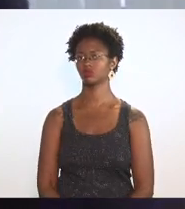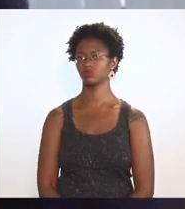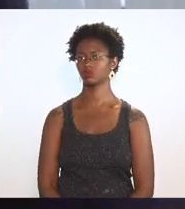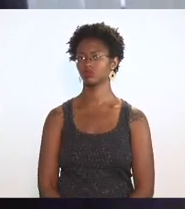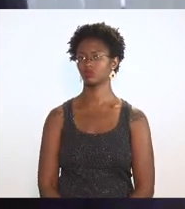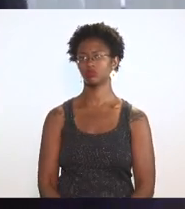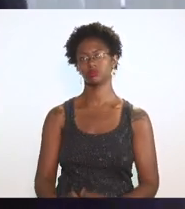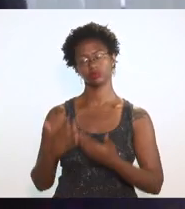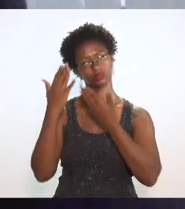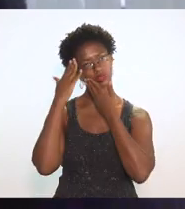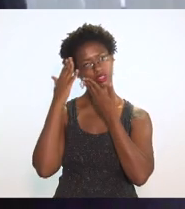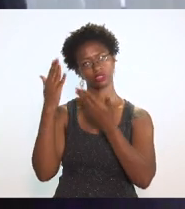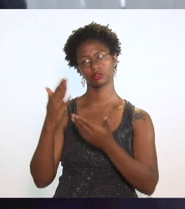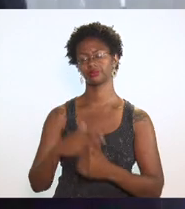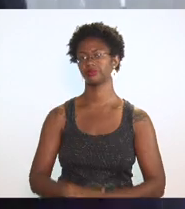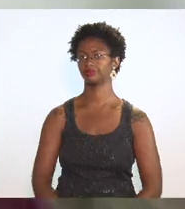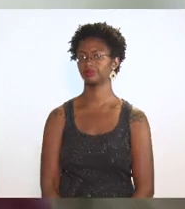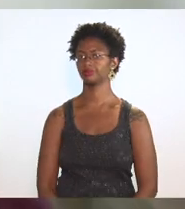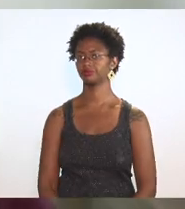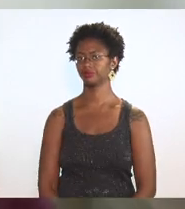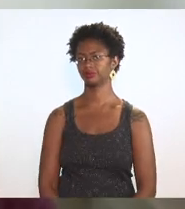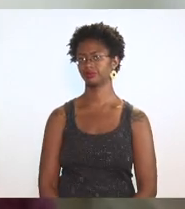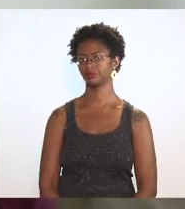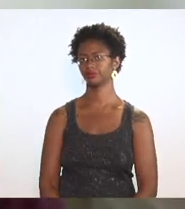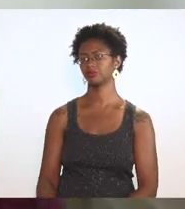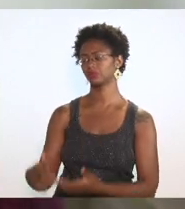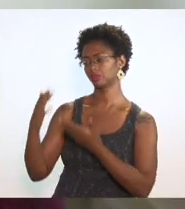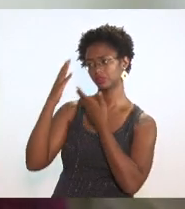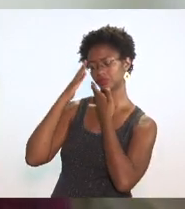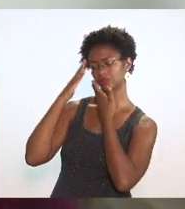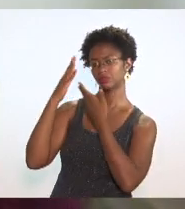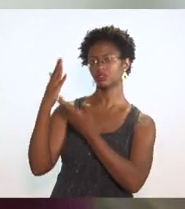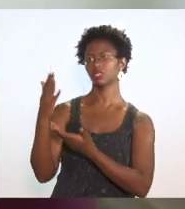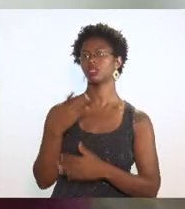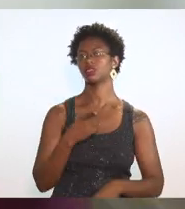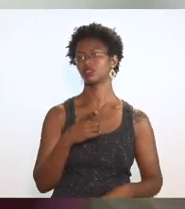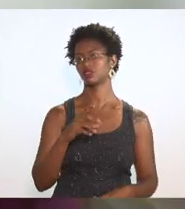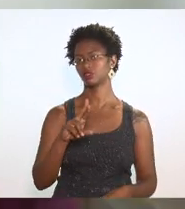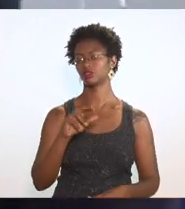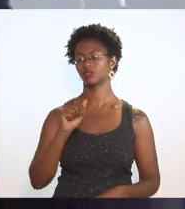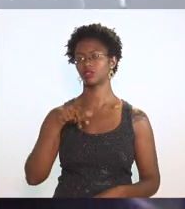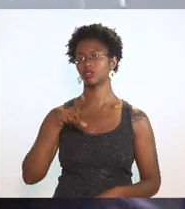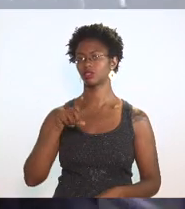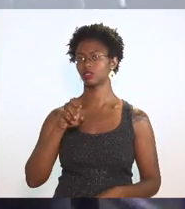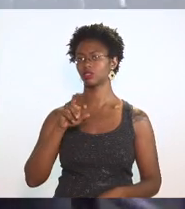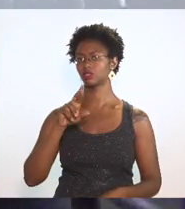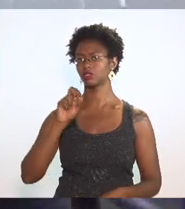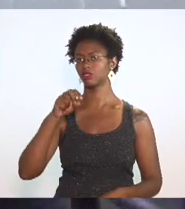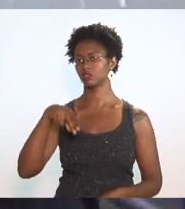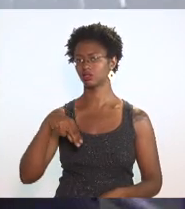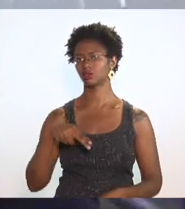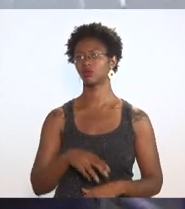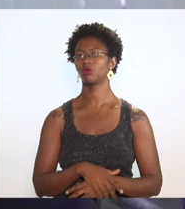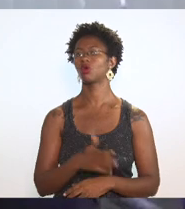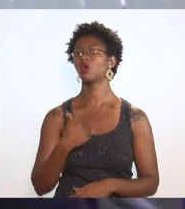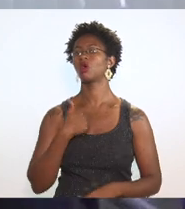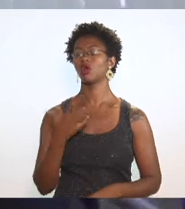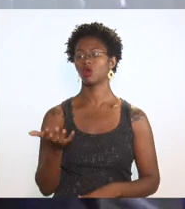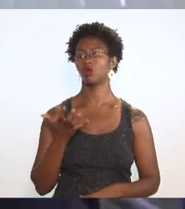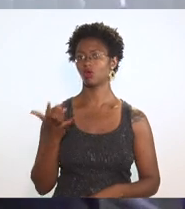obrigado obrigado obrigado obrigado doutor Anderson Montese eu só queria